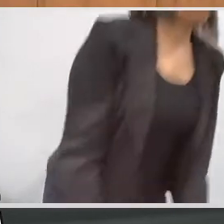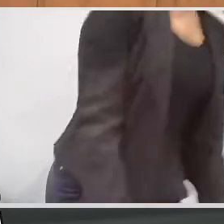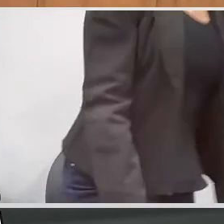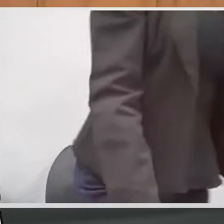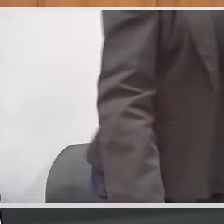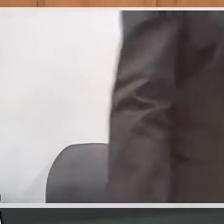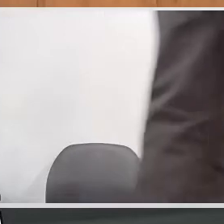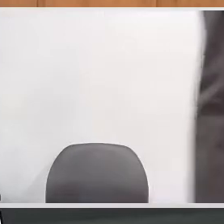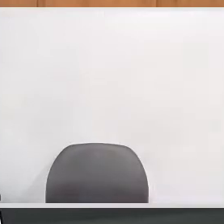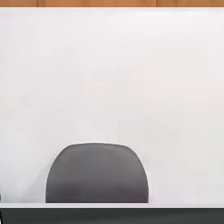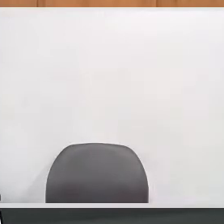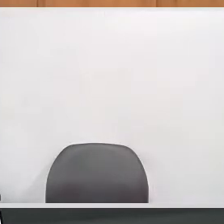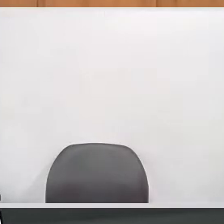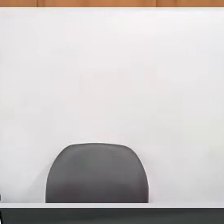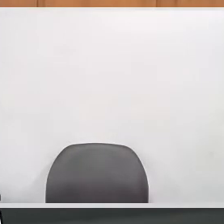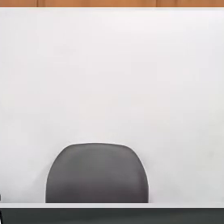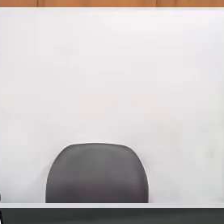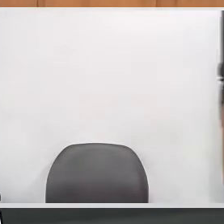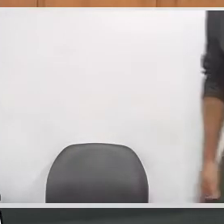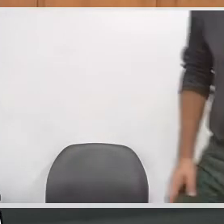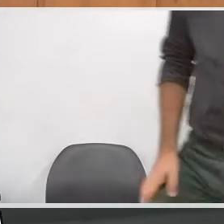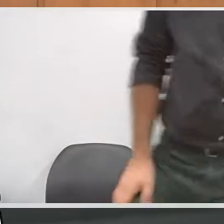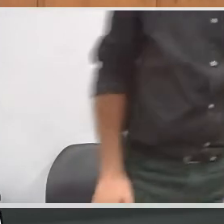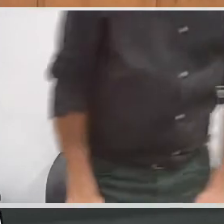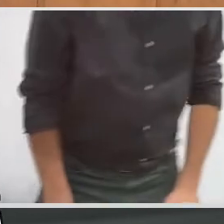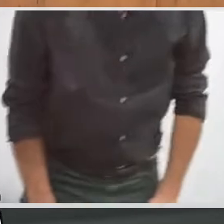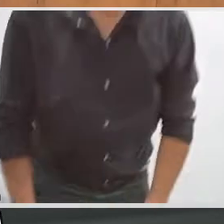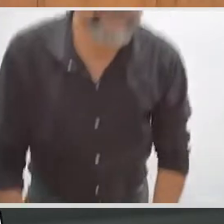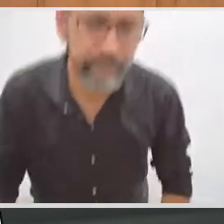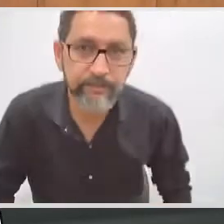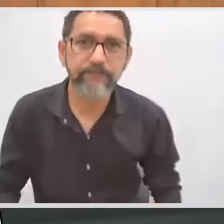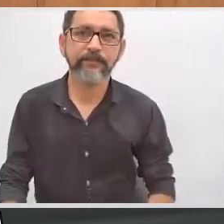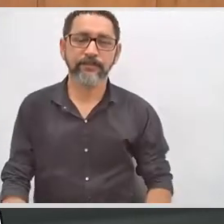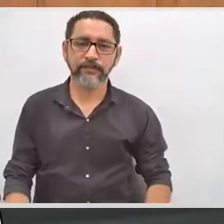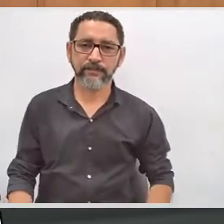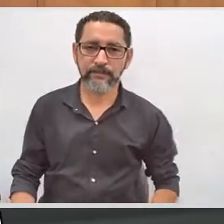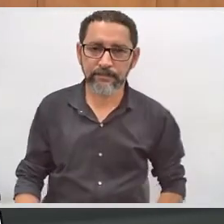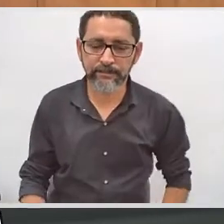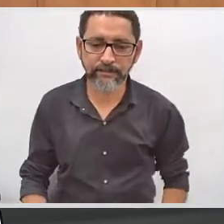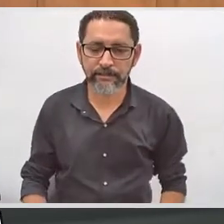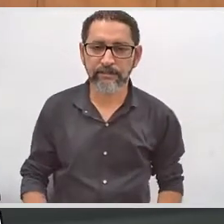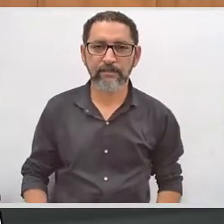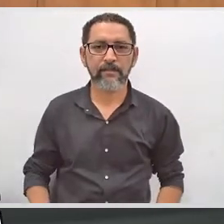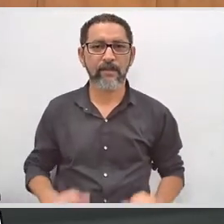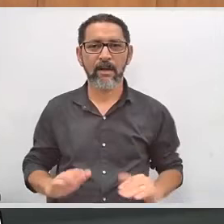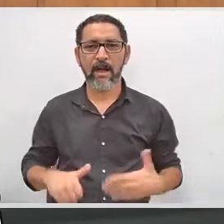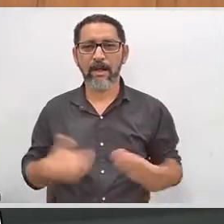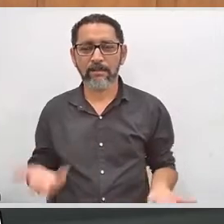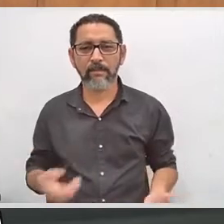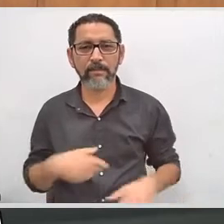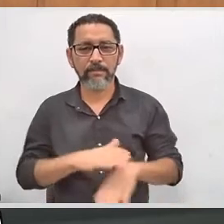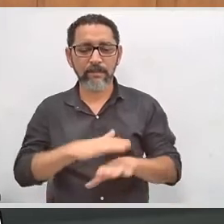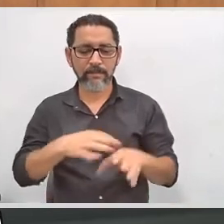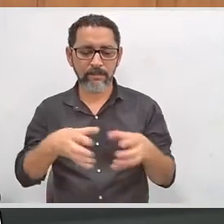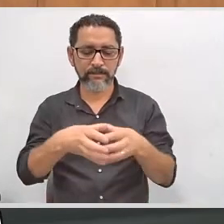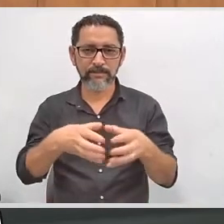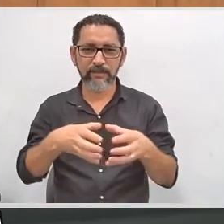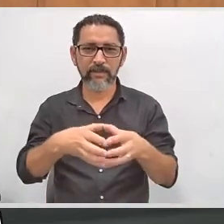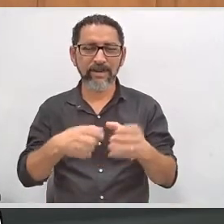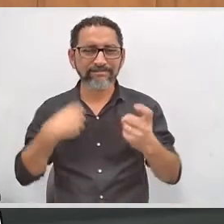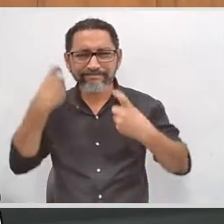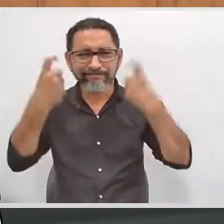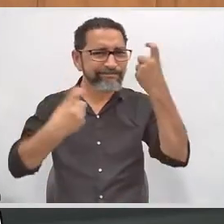realmente a comissão se preocupa nesse trabalho de remoção de barreiras físicas, é o trabalho que,